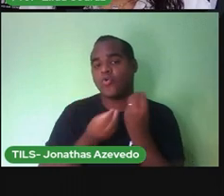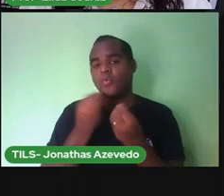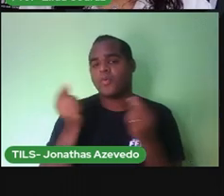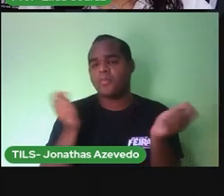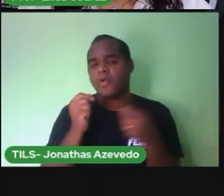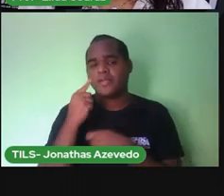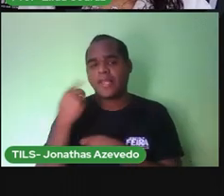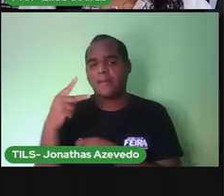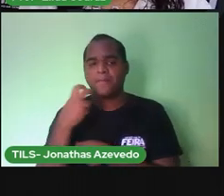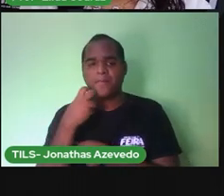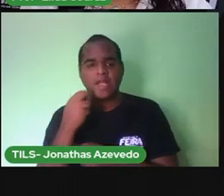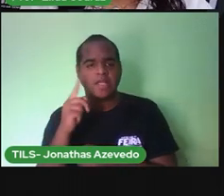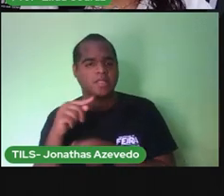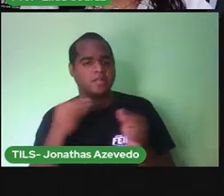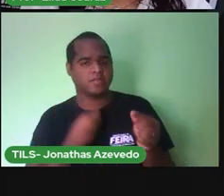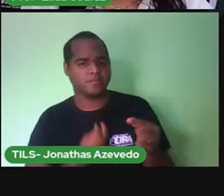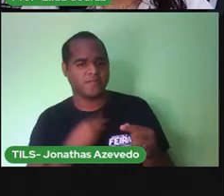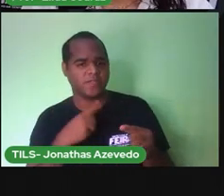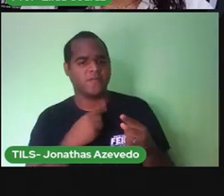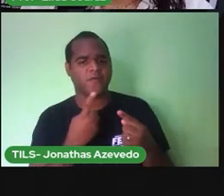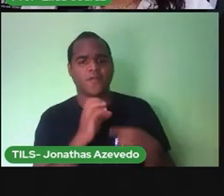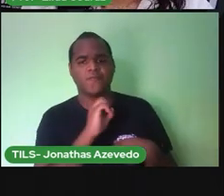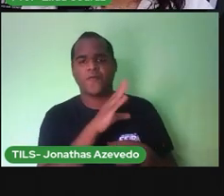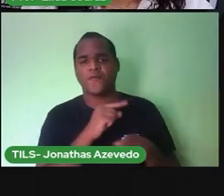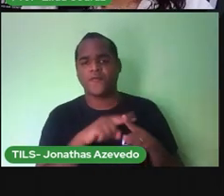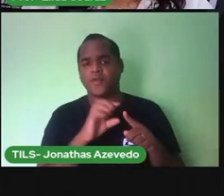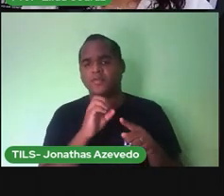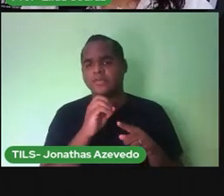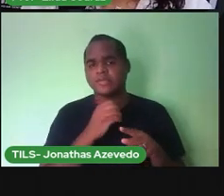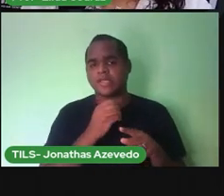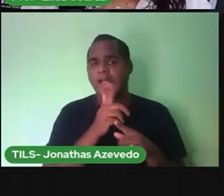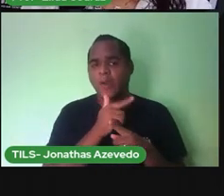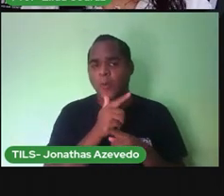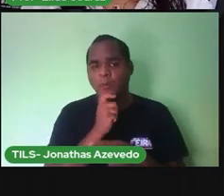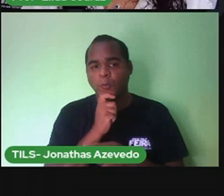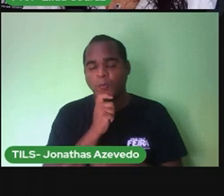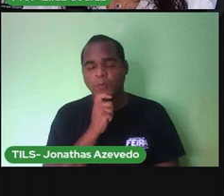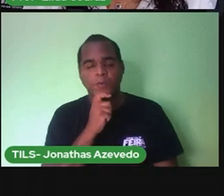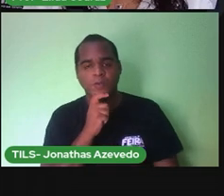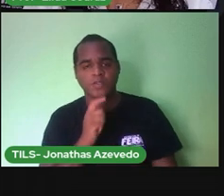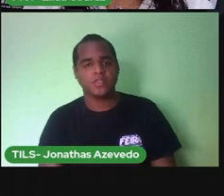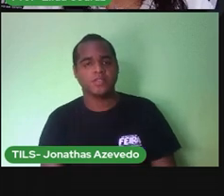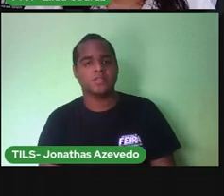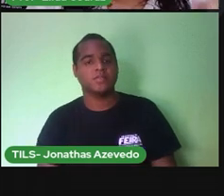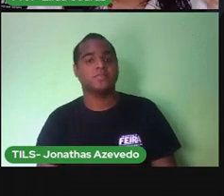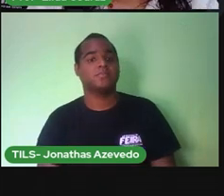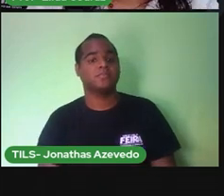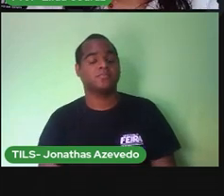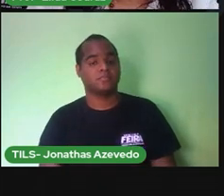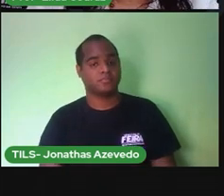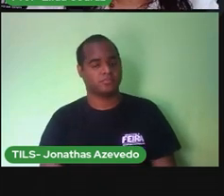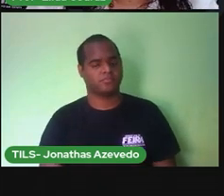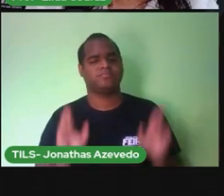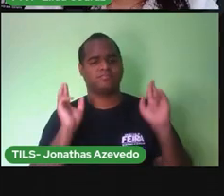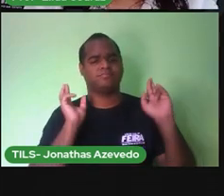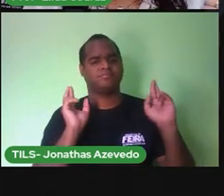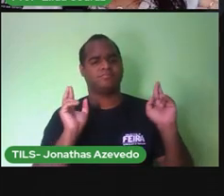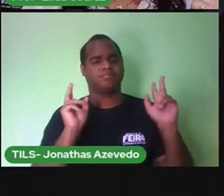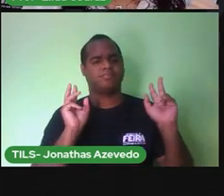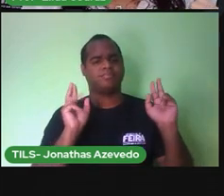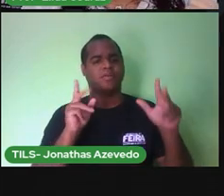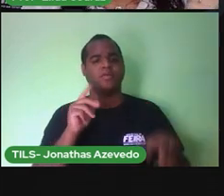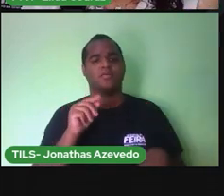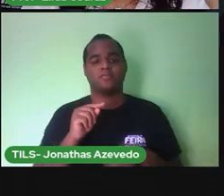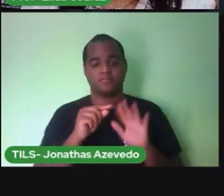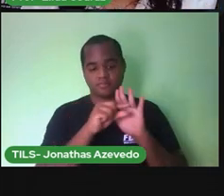Viver fora Da água fria Olha a diferença Do primeiro